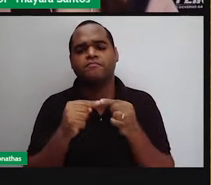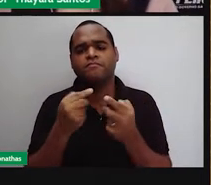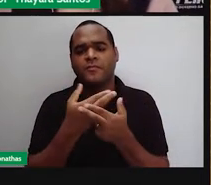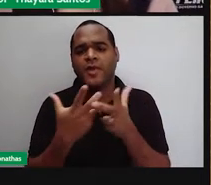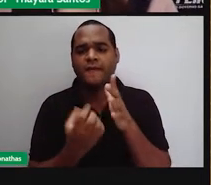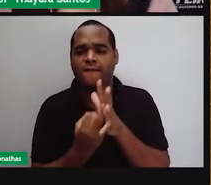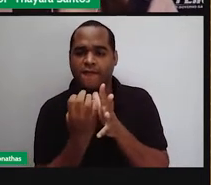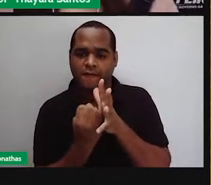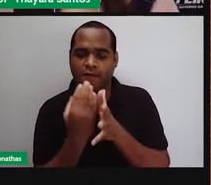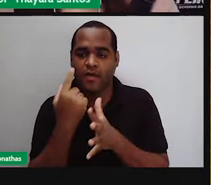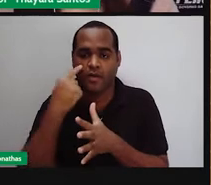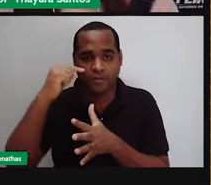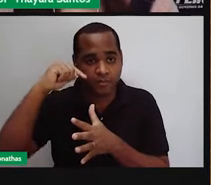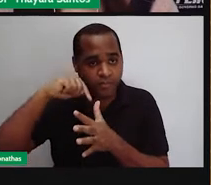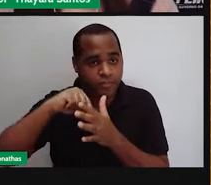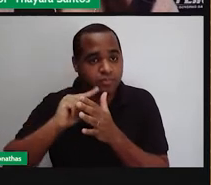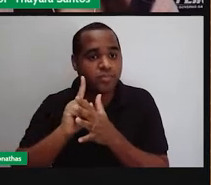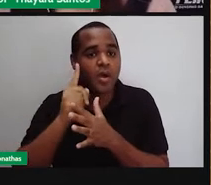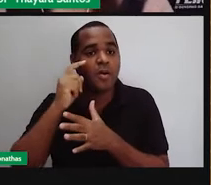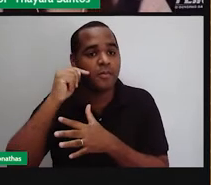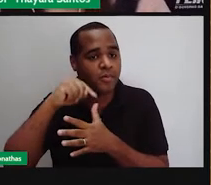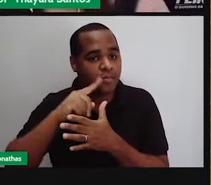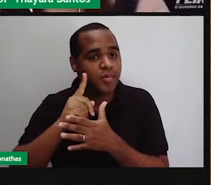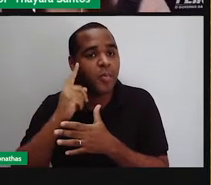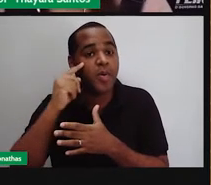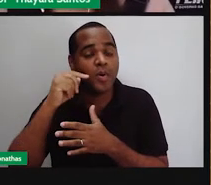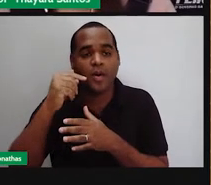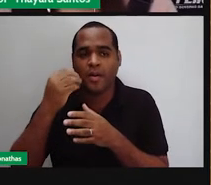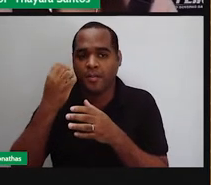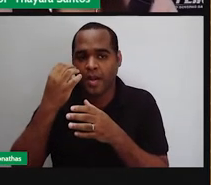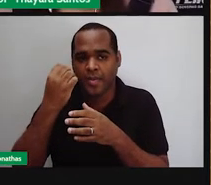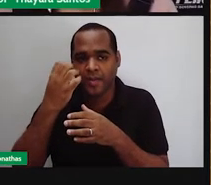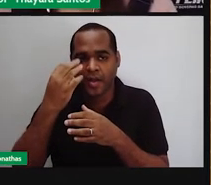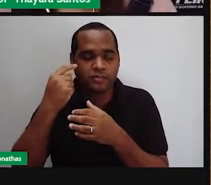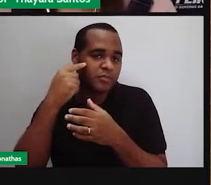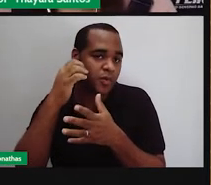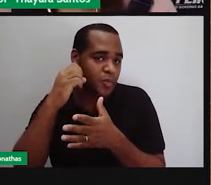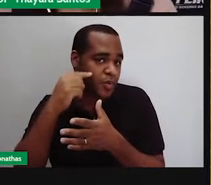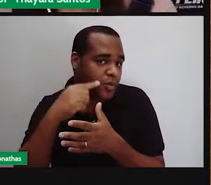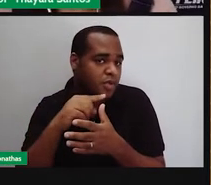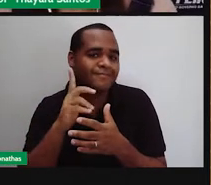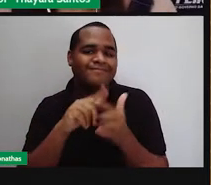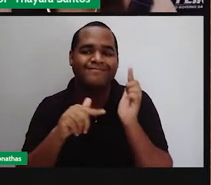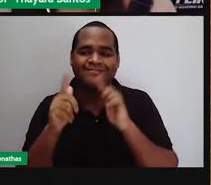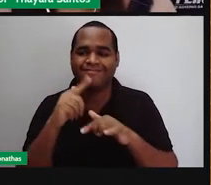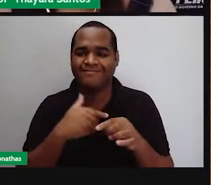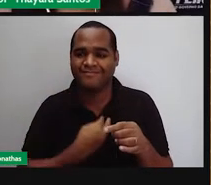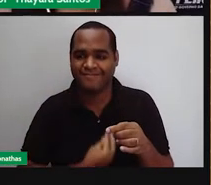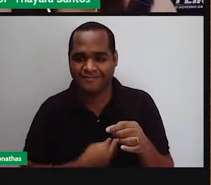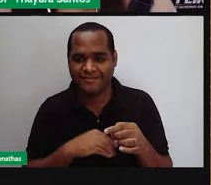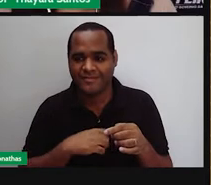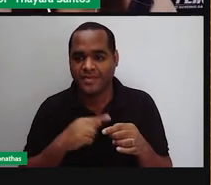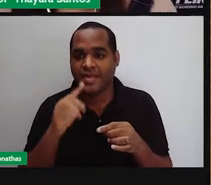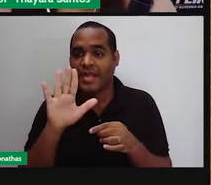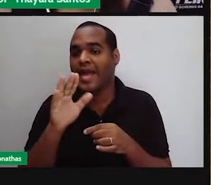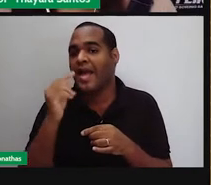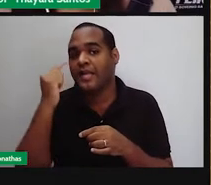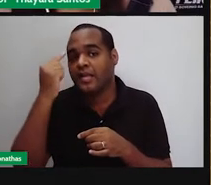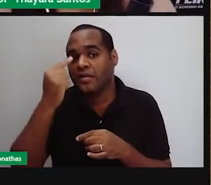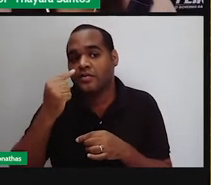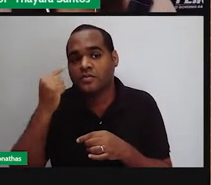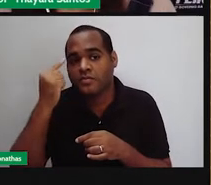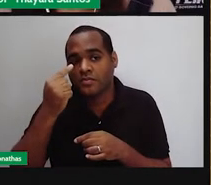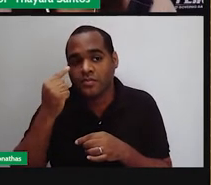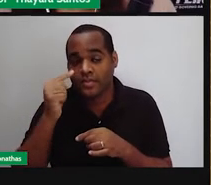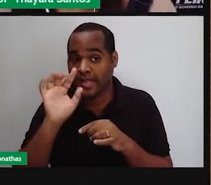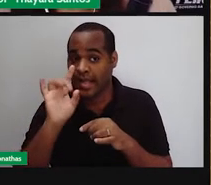olho, ele possui essas células que a gente chama de fotossensíveis. E essas células fotossensíveis, elas vão estar na retina, que